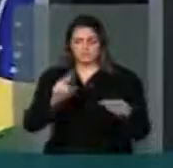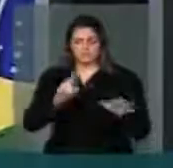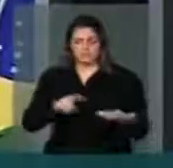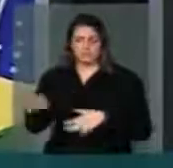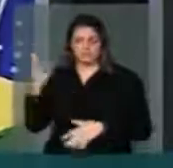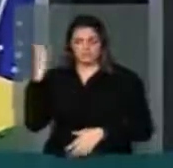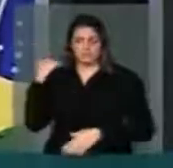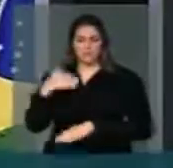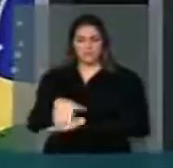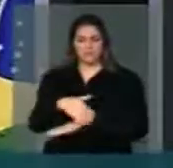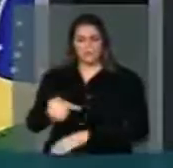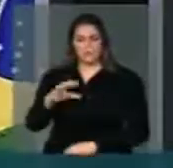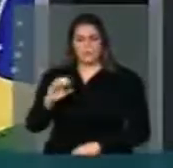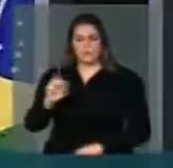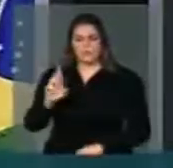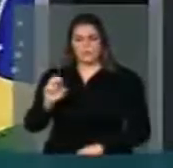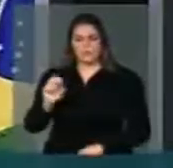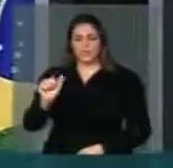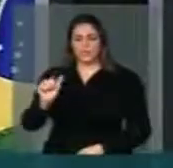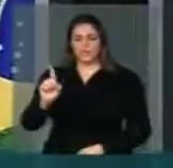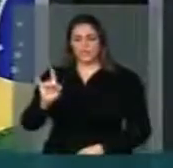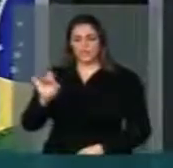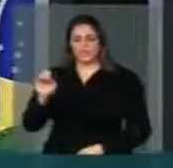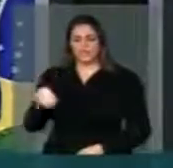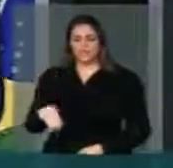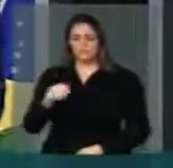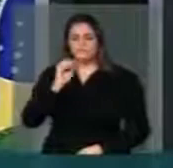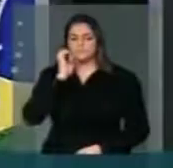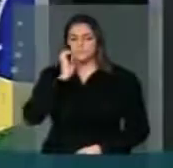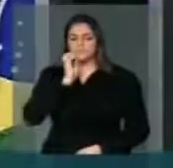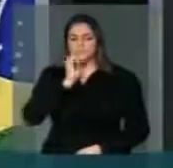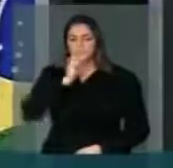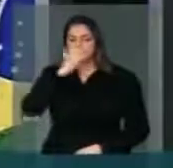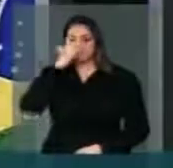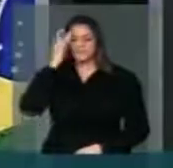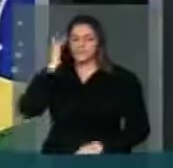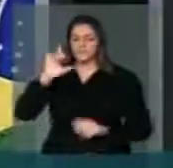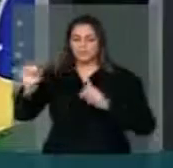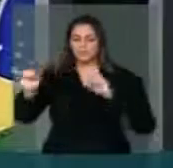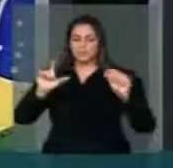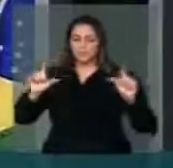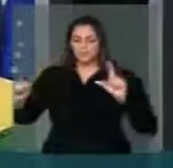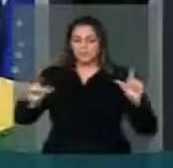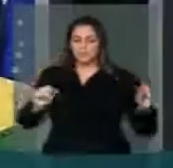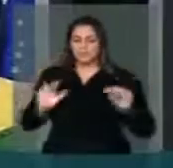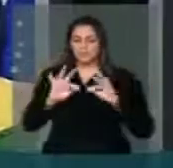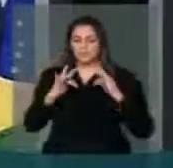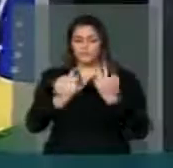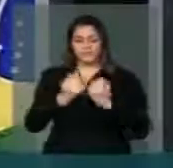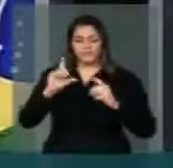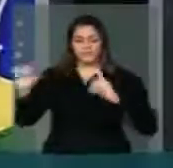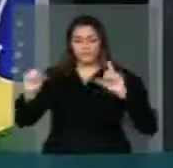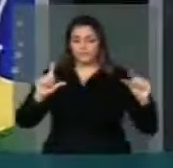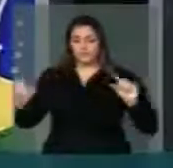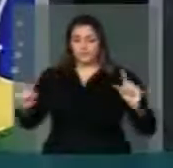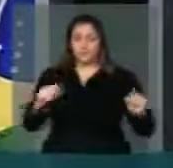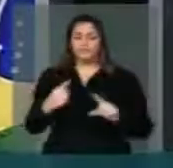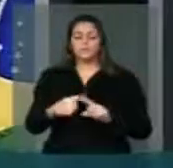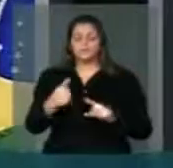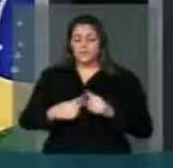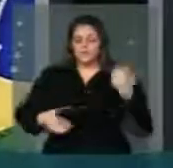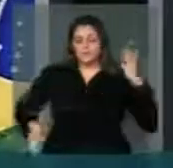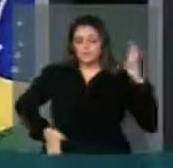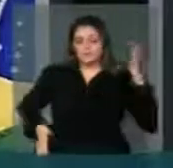Coroadinho foi todo evadido. As famílias fugiram do bairro porque os